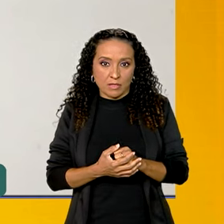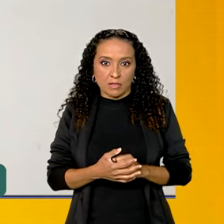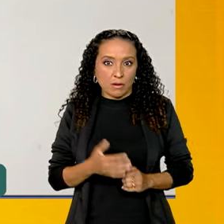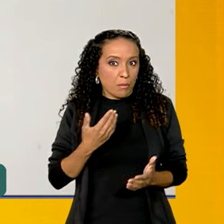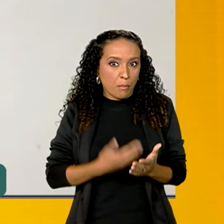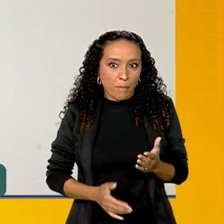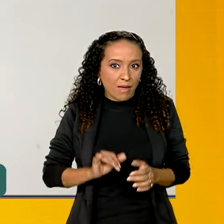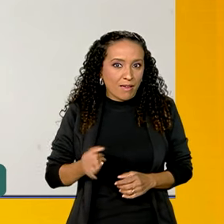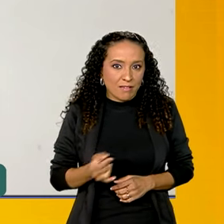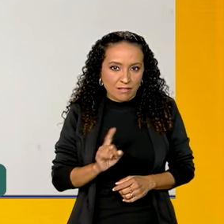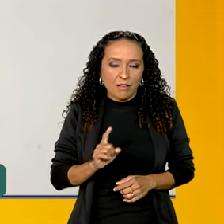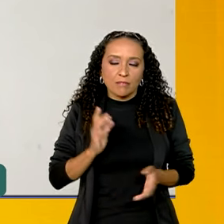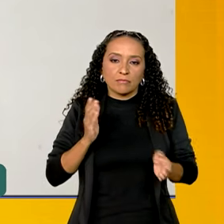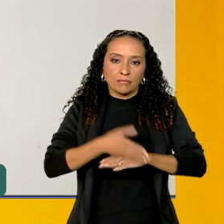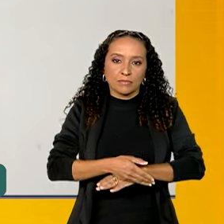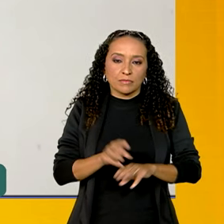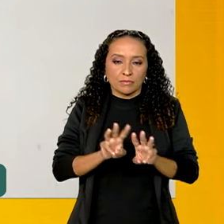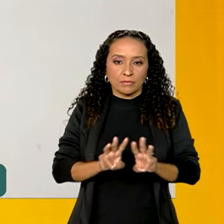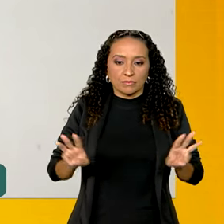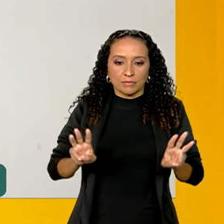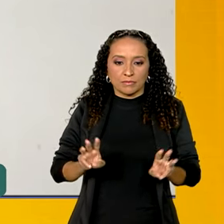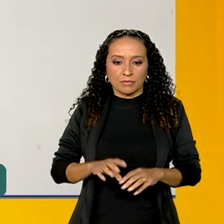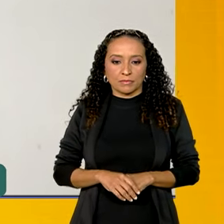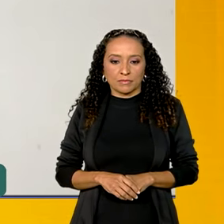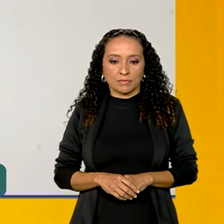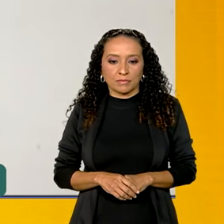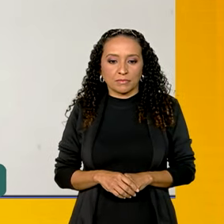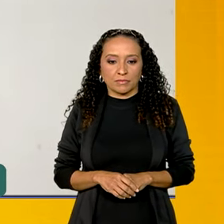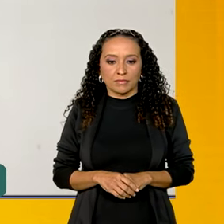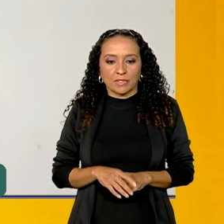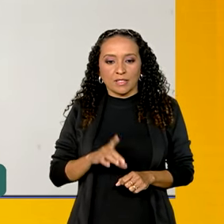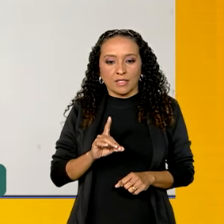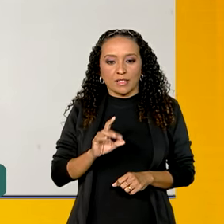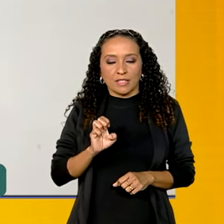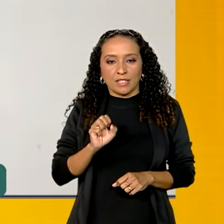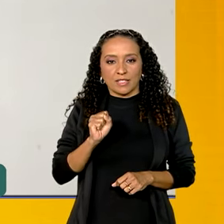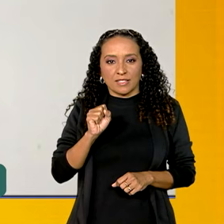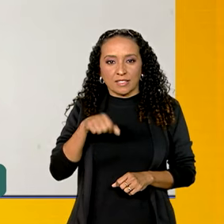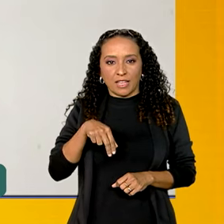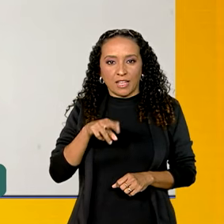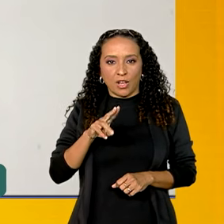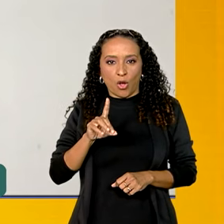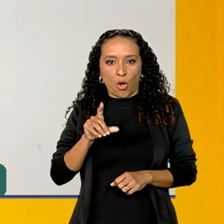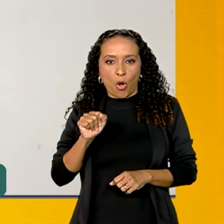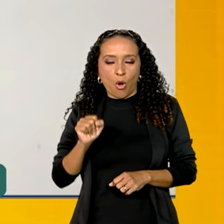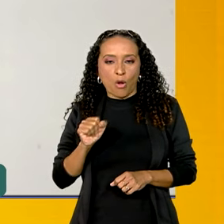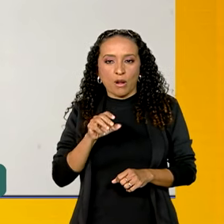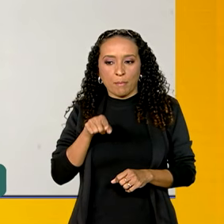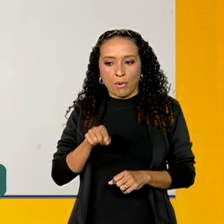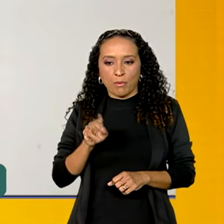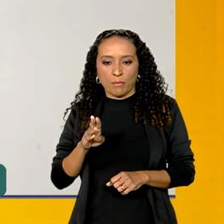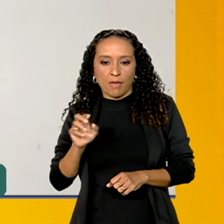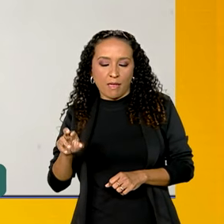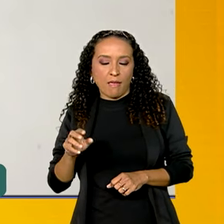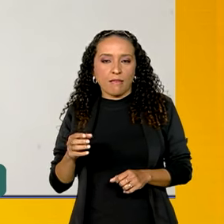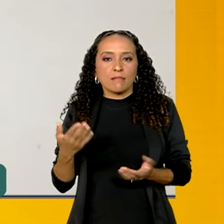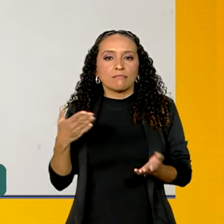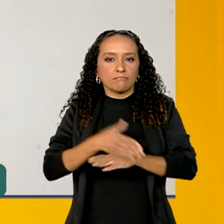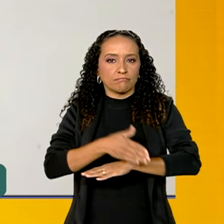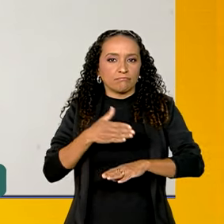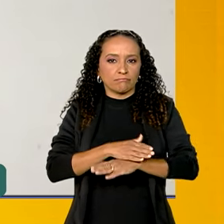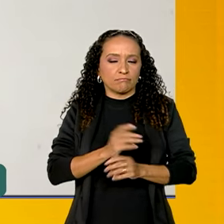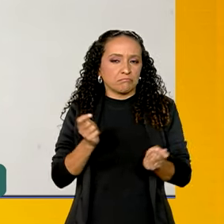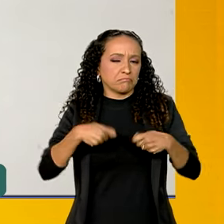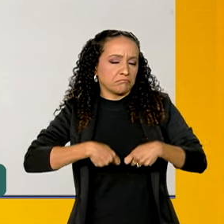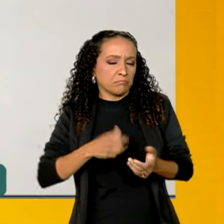oportunidade. Entre no site desenrola.br e acesse ali as condições realmente únicas que